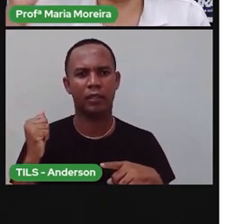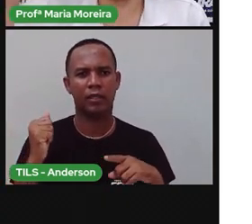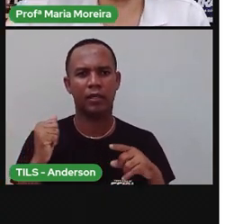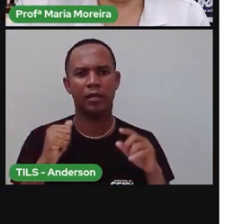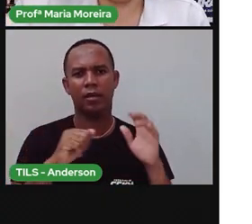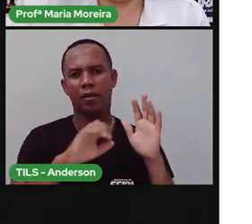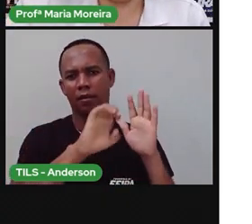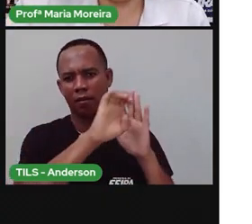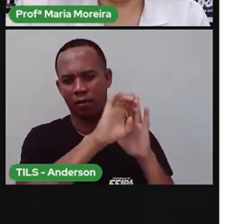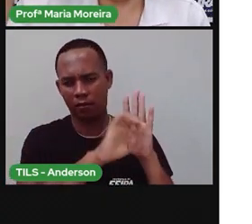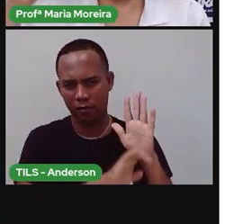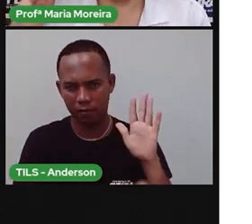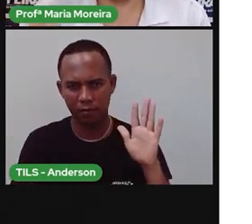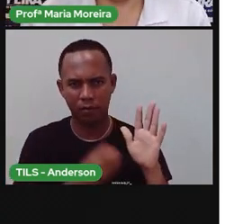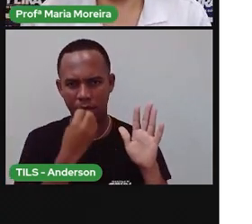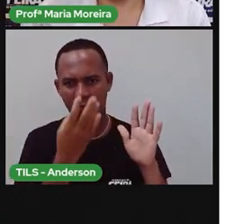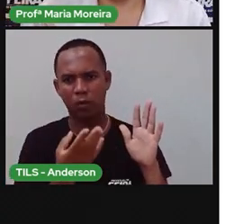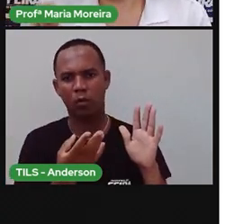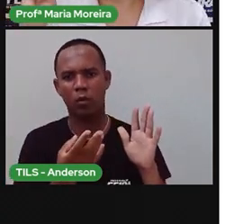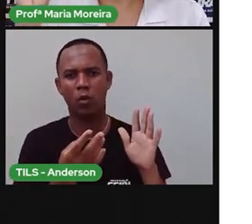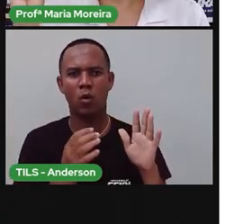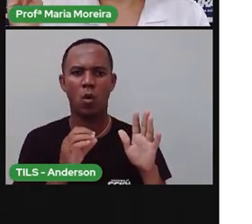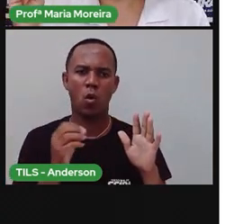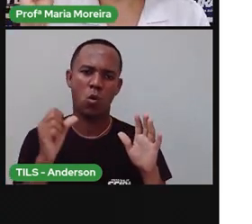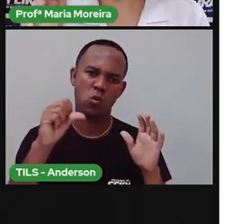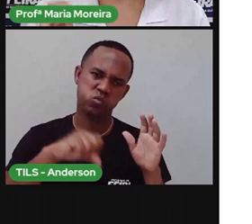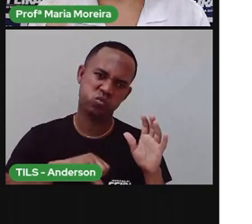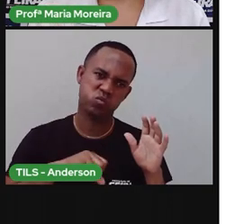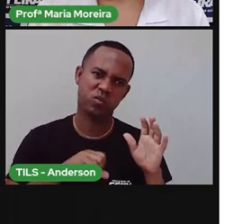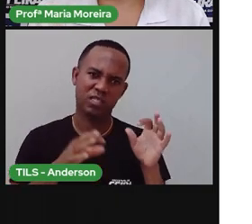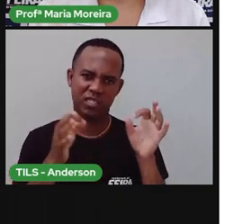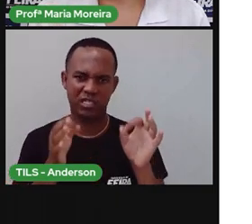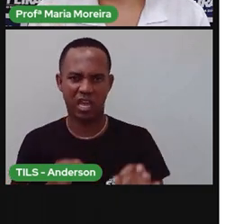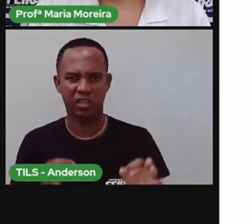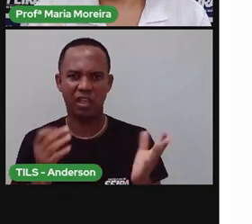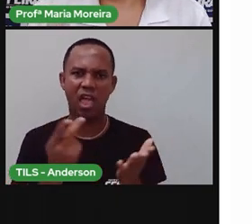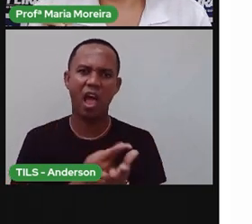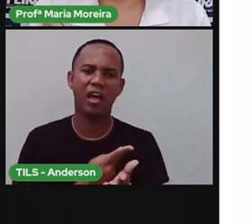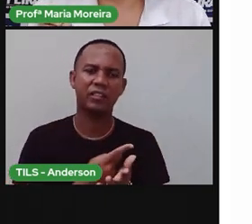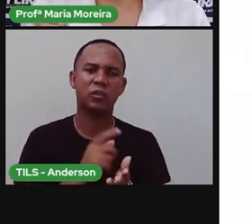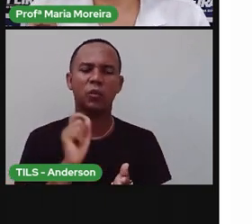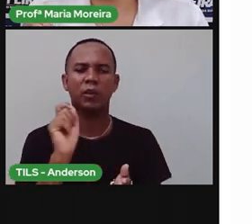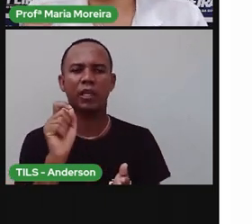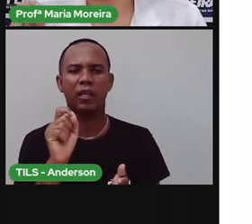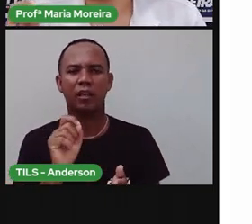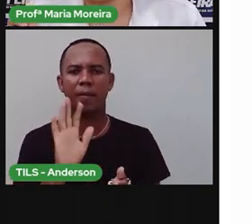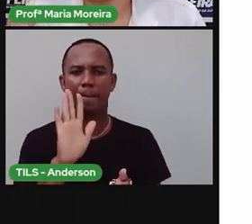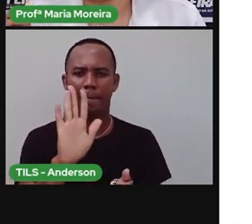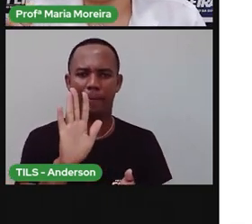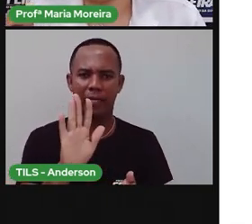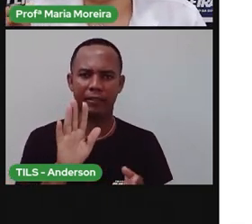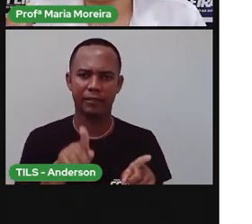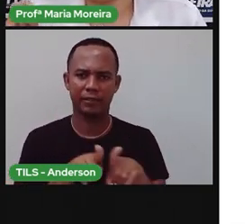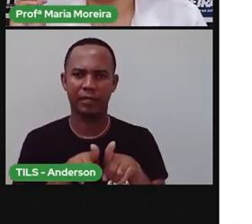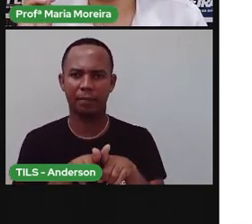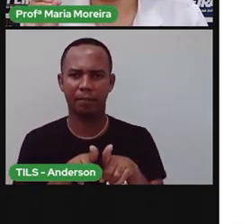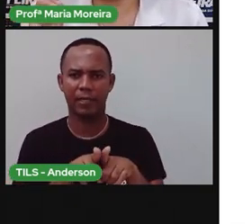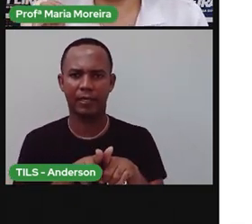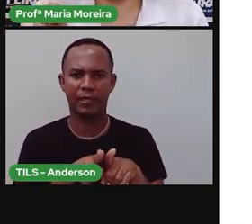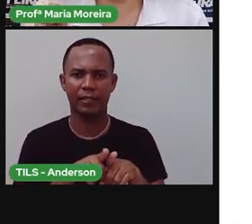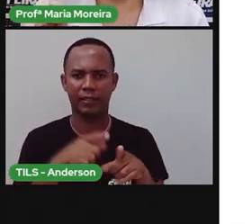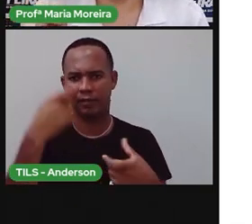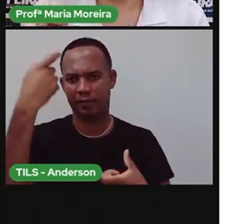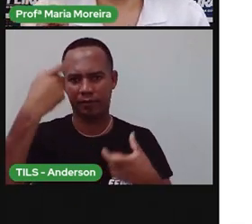sociedade, o que é bom, o que é ruim, o que é certo e o que é errado. Mas isso também faz parte da nossa